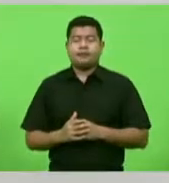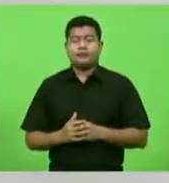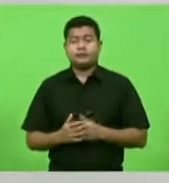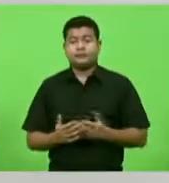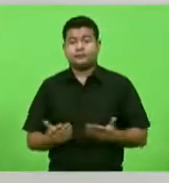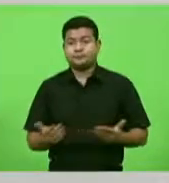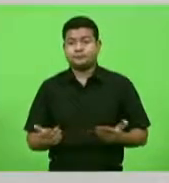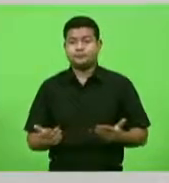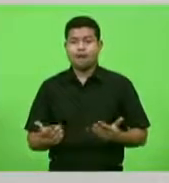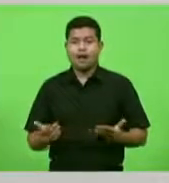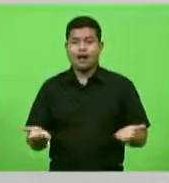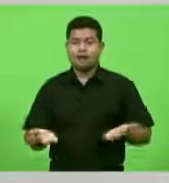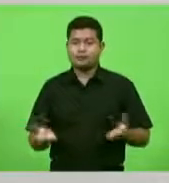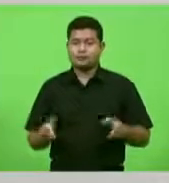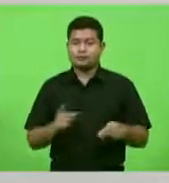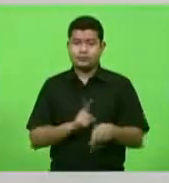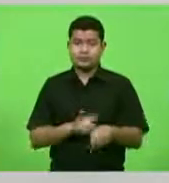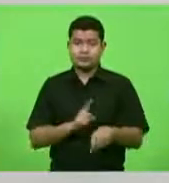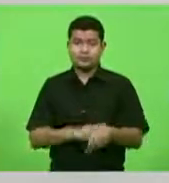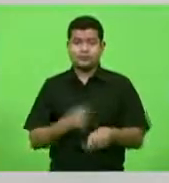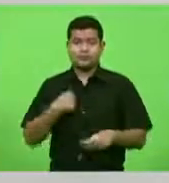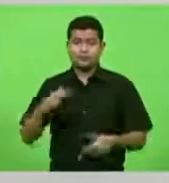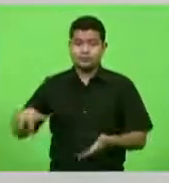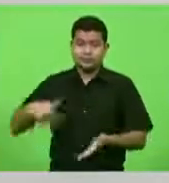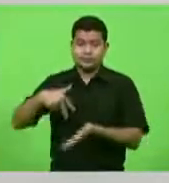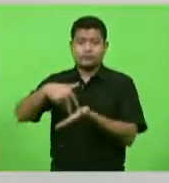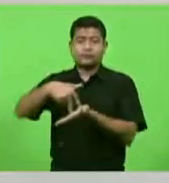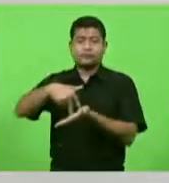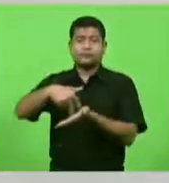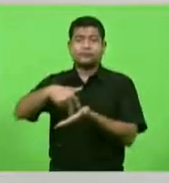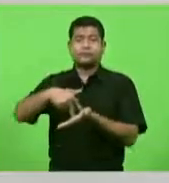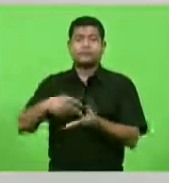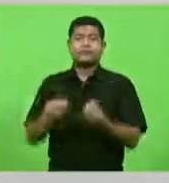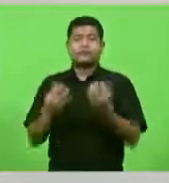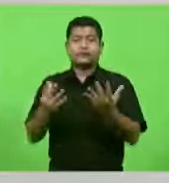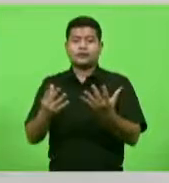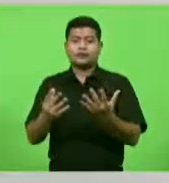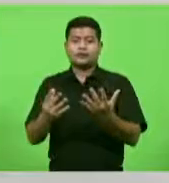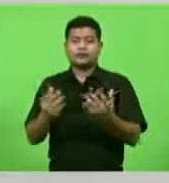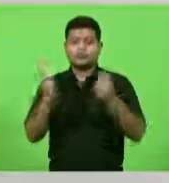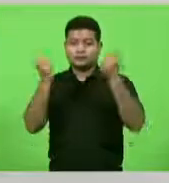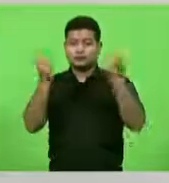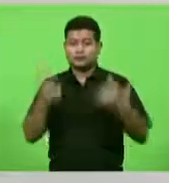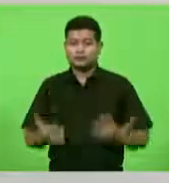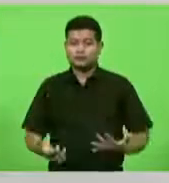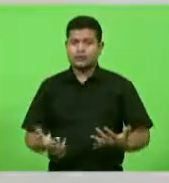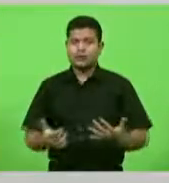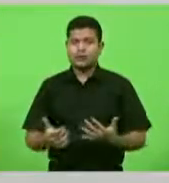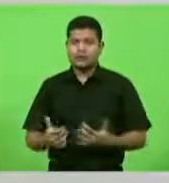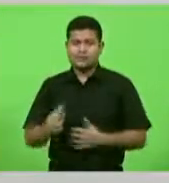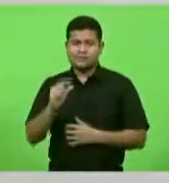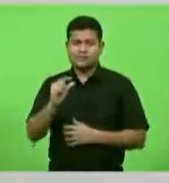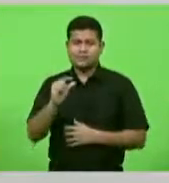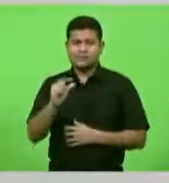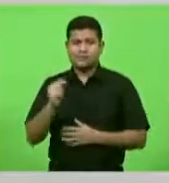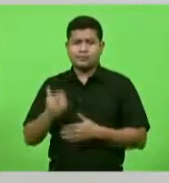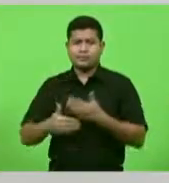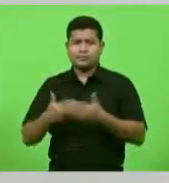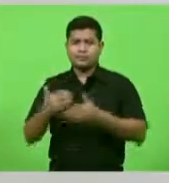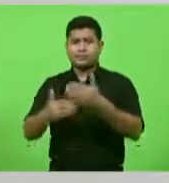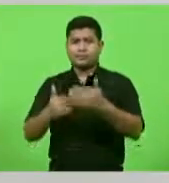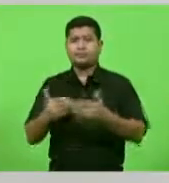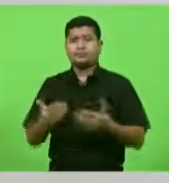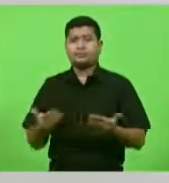Nesse momento, eu venho usar essa tribuna para falar um pouco dos avanços que nós